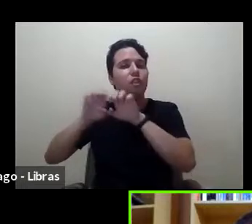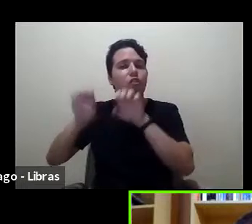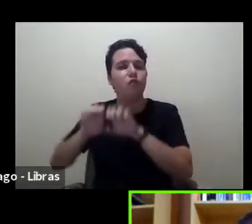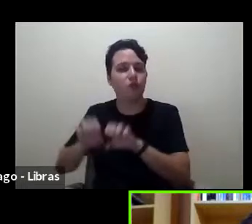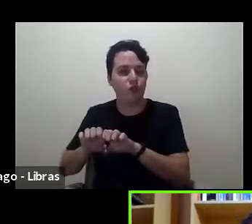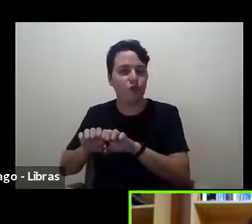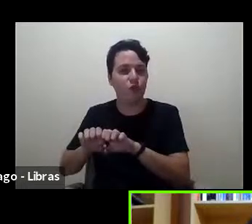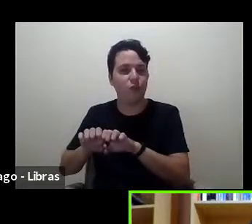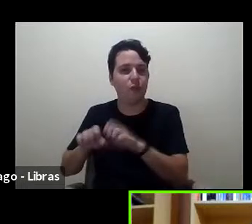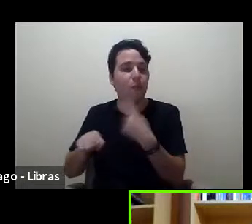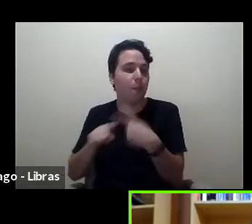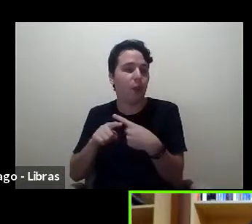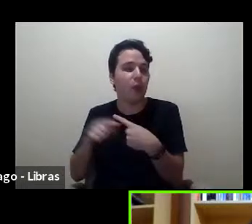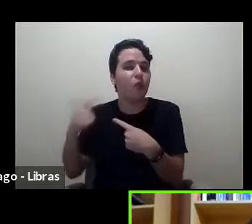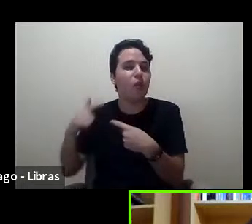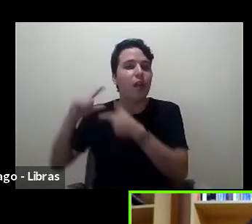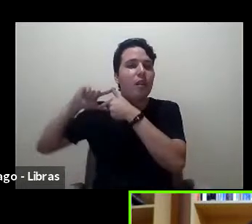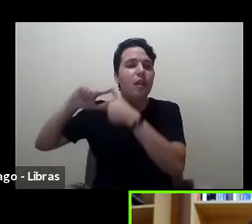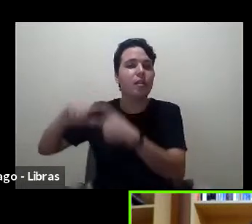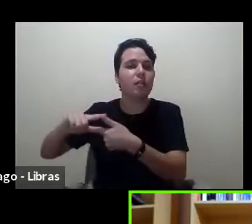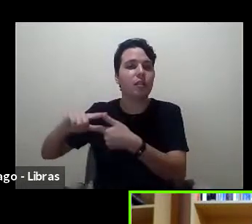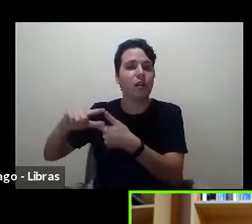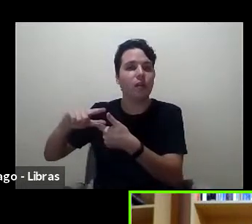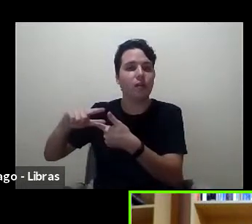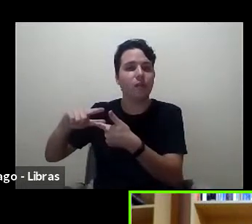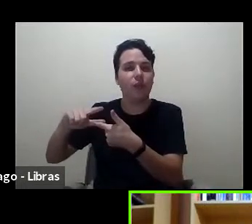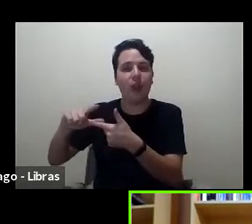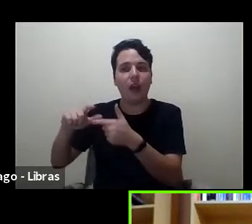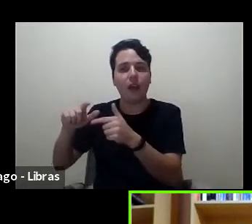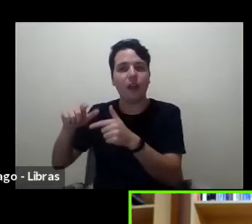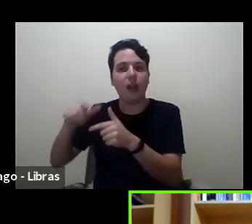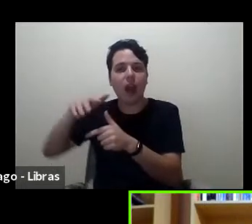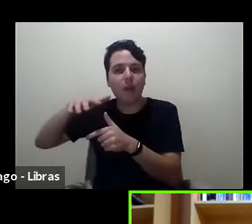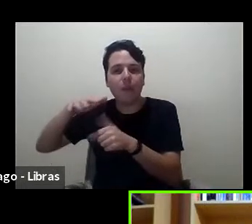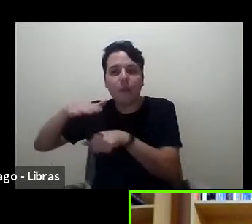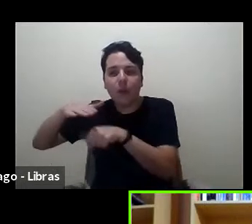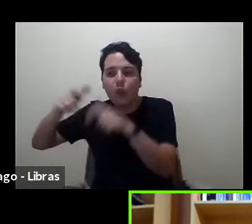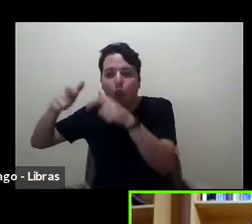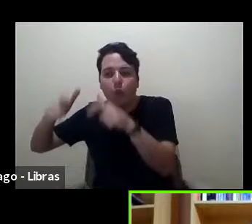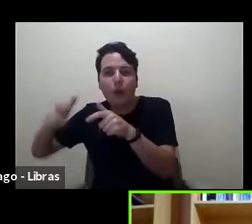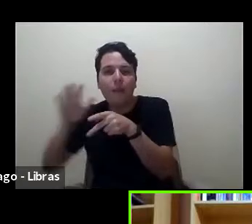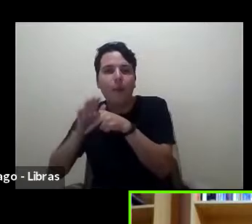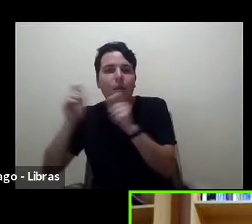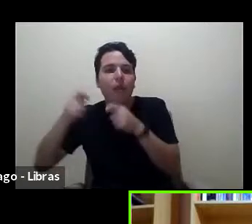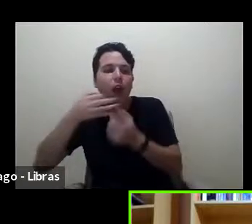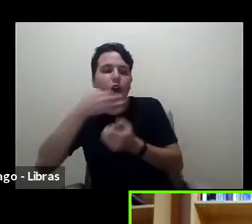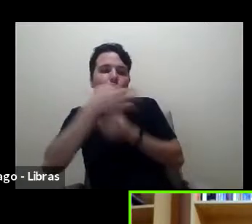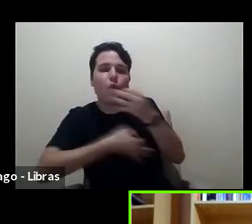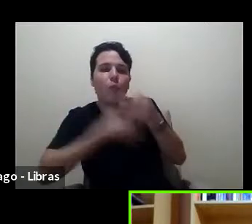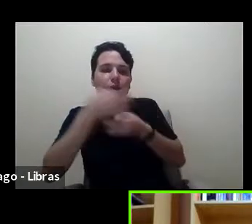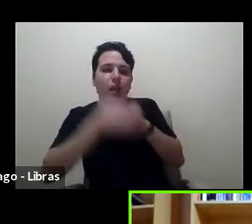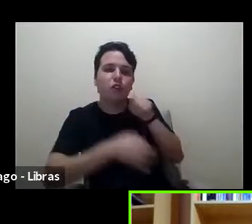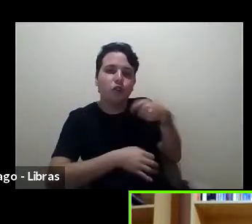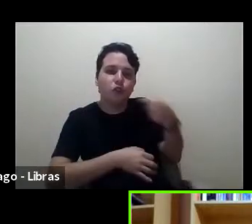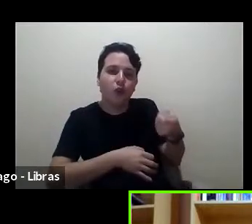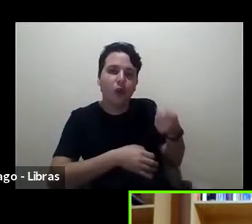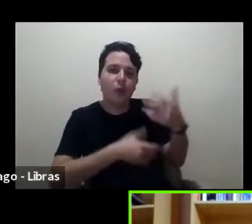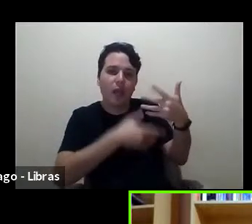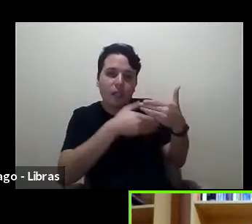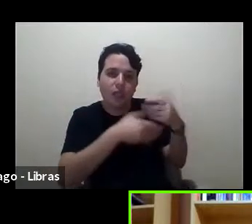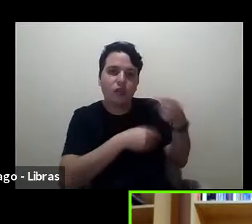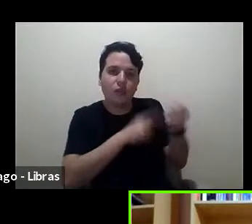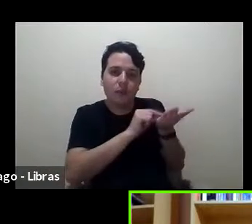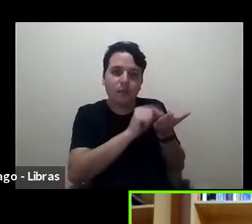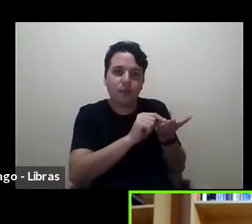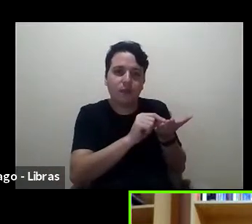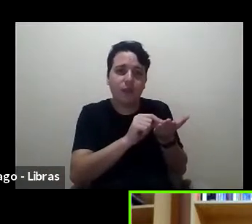o espaço do comentário as próprias plataformas que nós usamos não